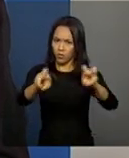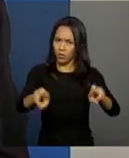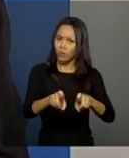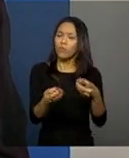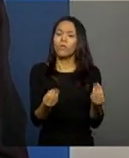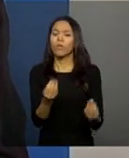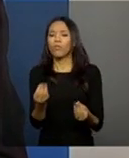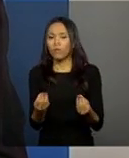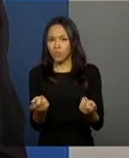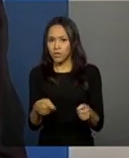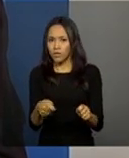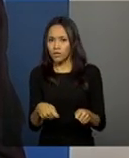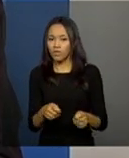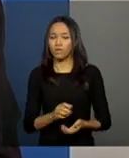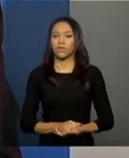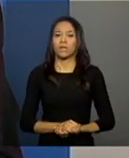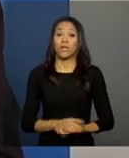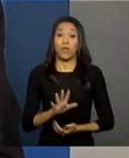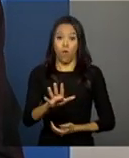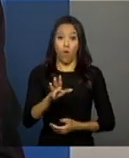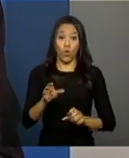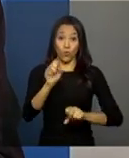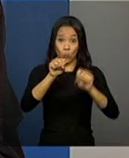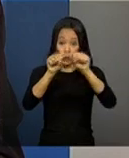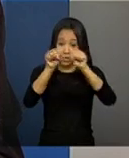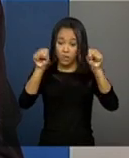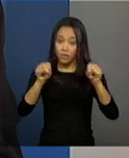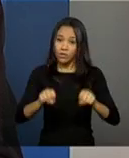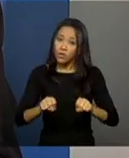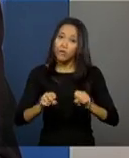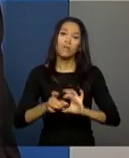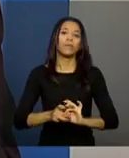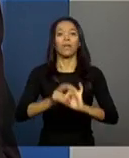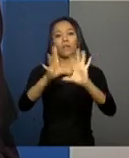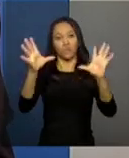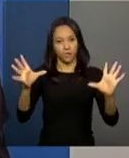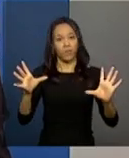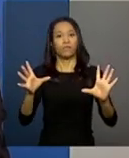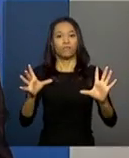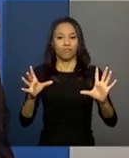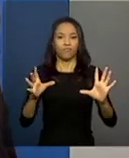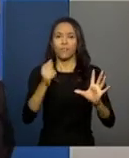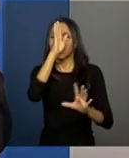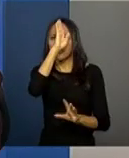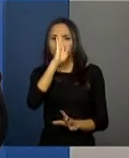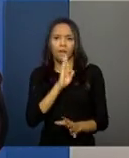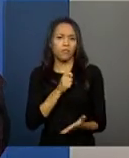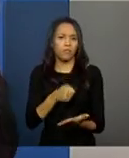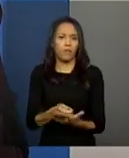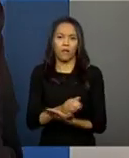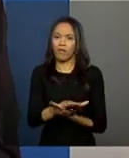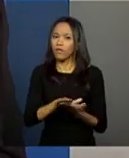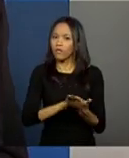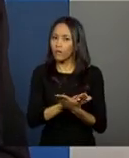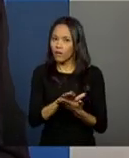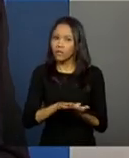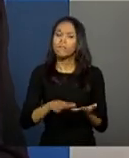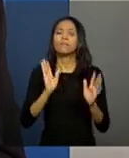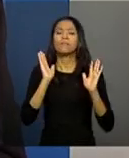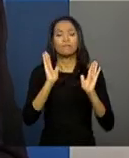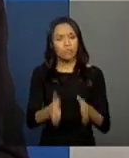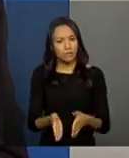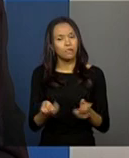importante destacar que o sistema está disponível, não se paga nada, está de graça, e dá para testar.